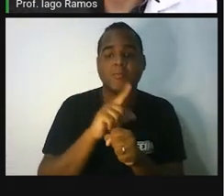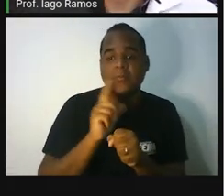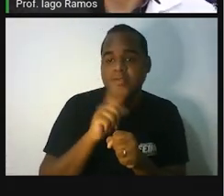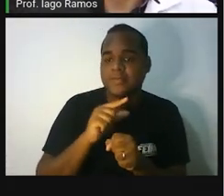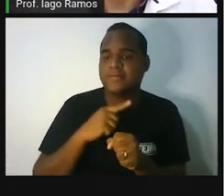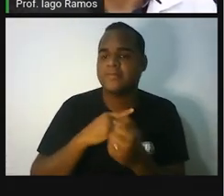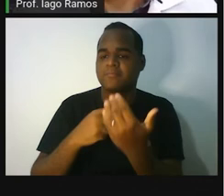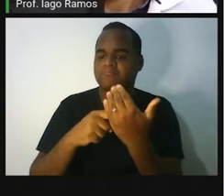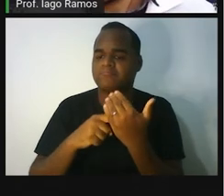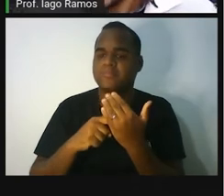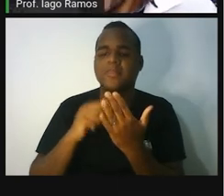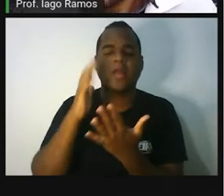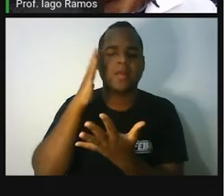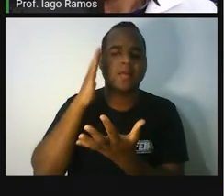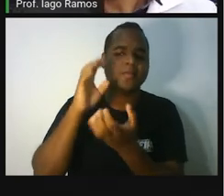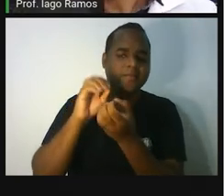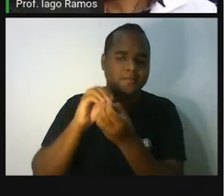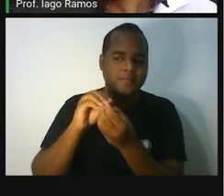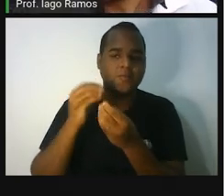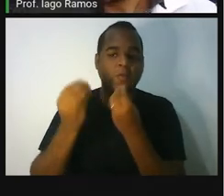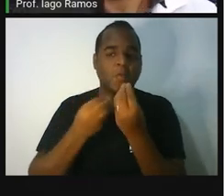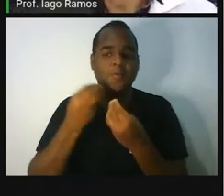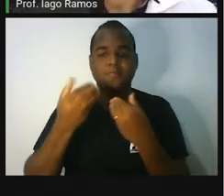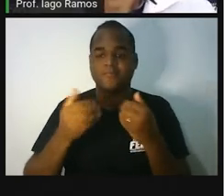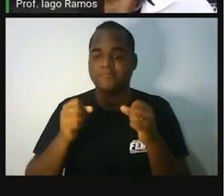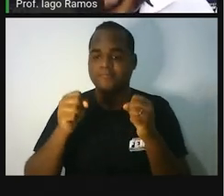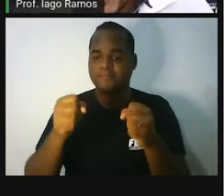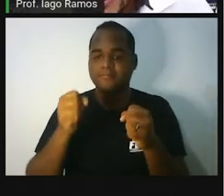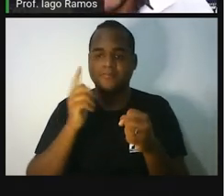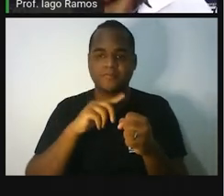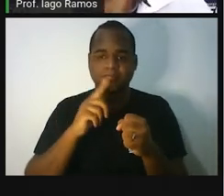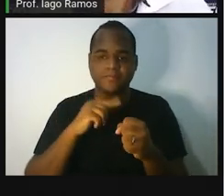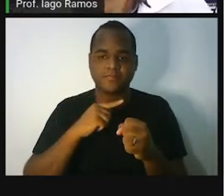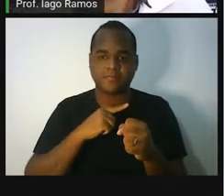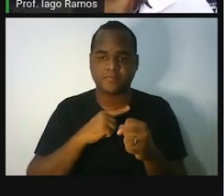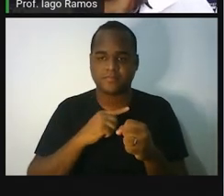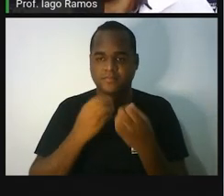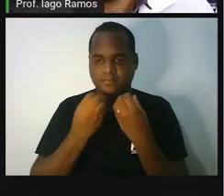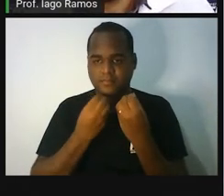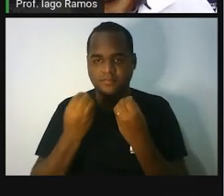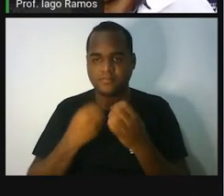vai me ajudar a entender a igualdade? Pois é.